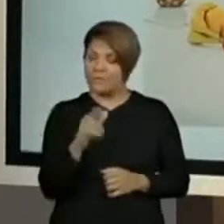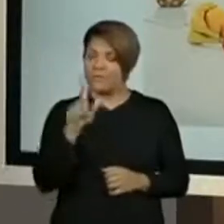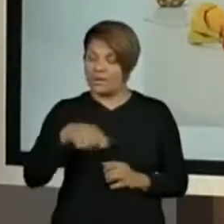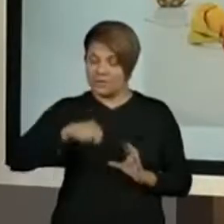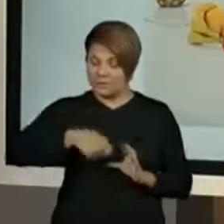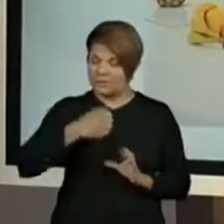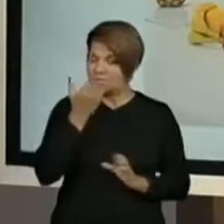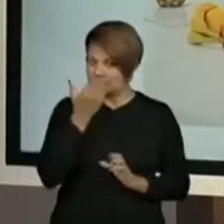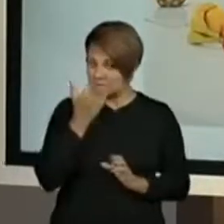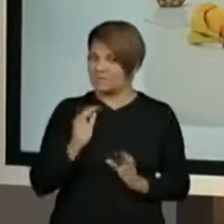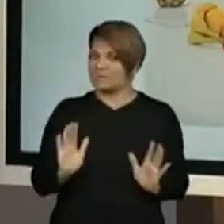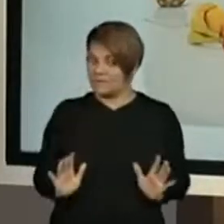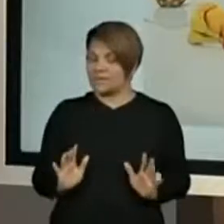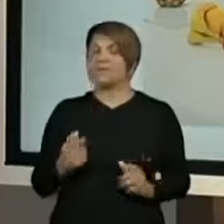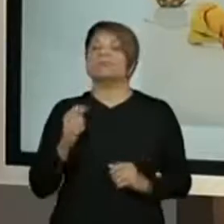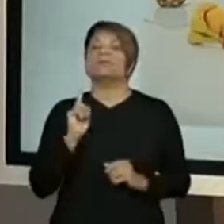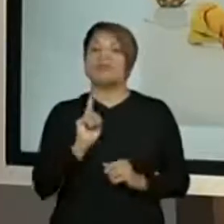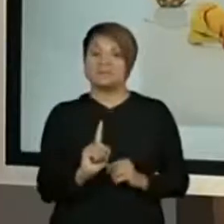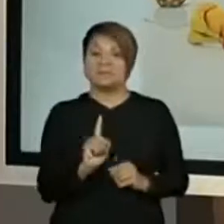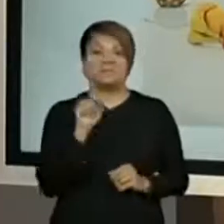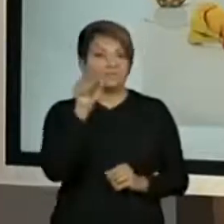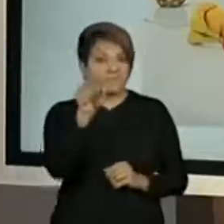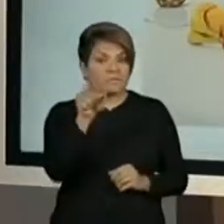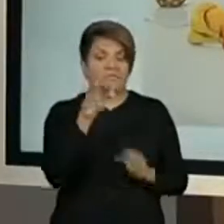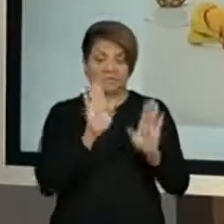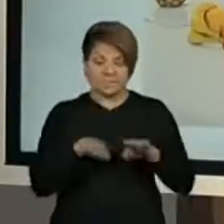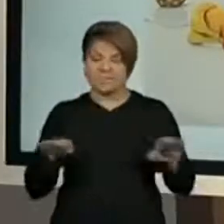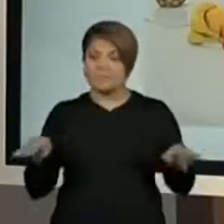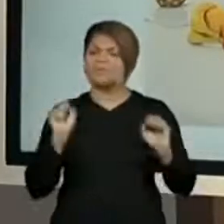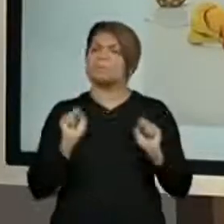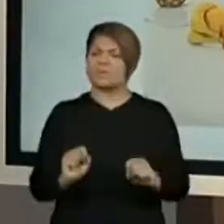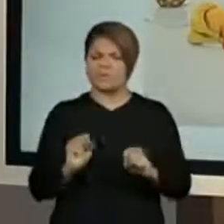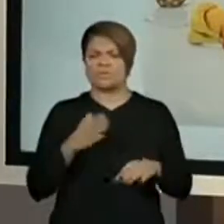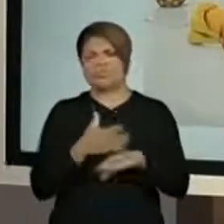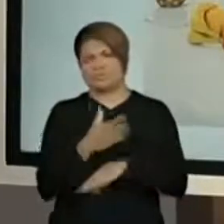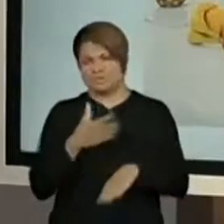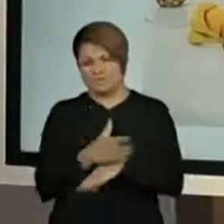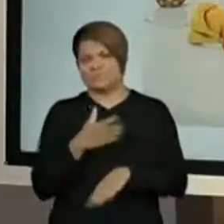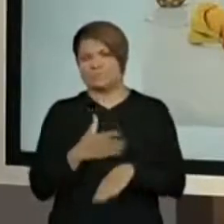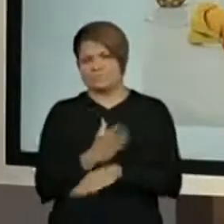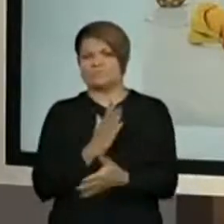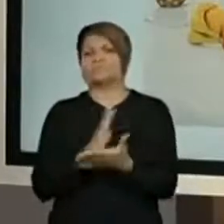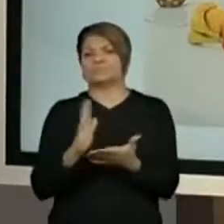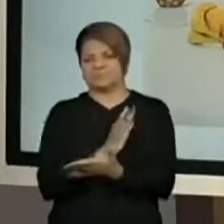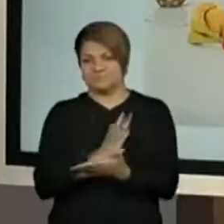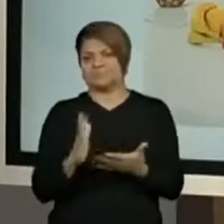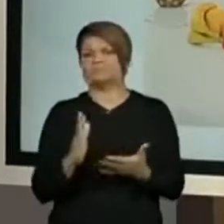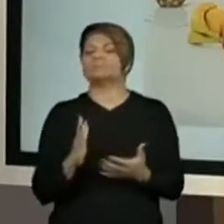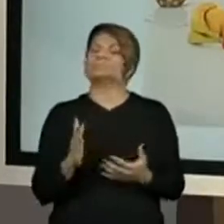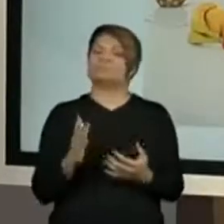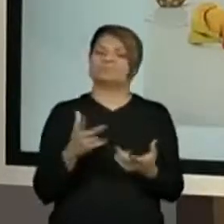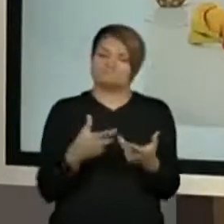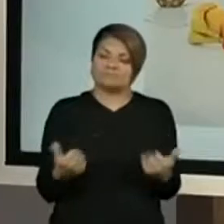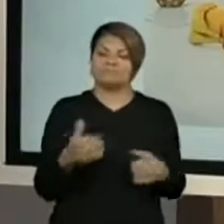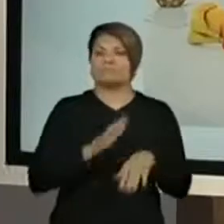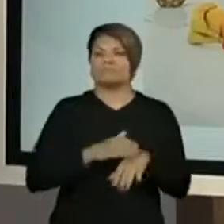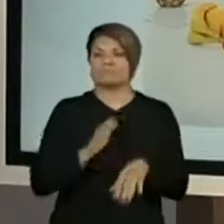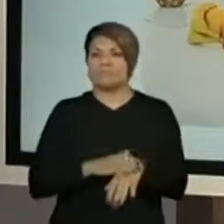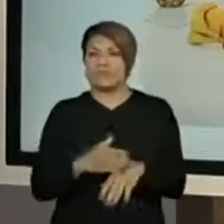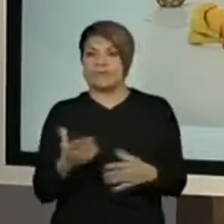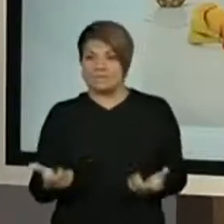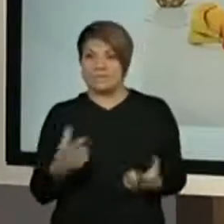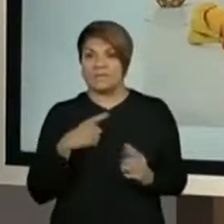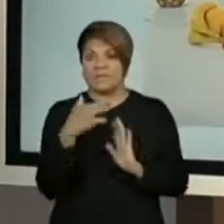Onde ela está. Lembrando, vocês crianças podem participar de algumas atividades na cozinha, fazer algumas